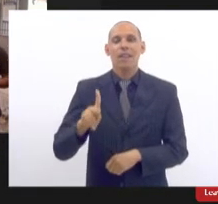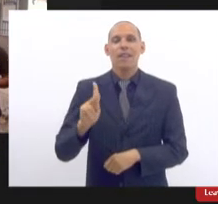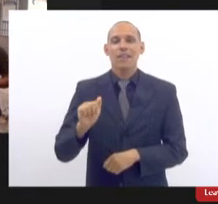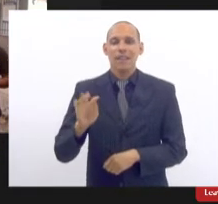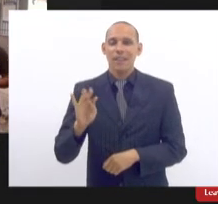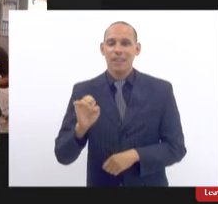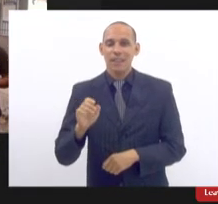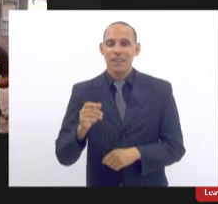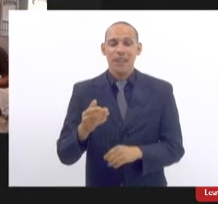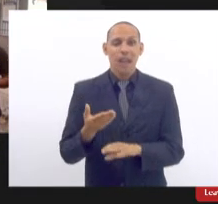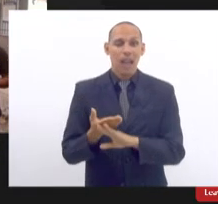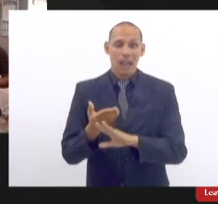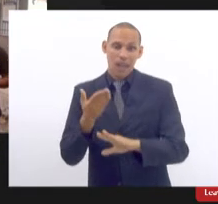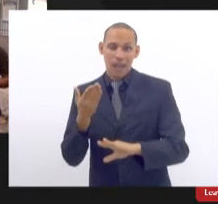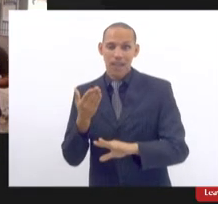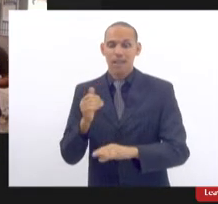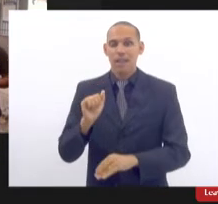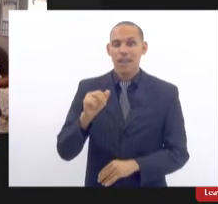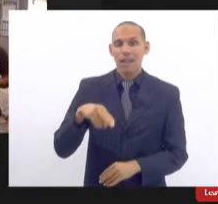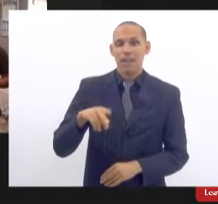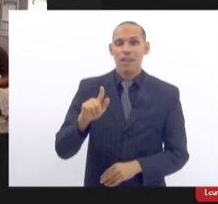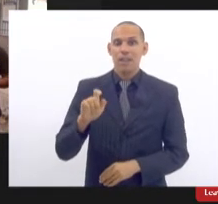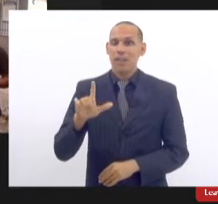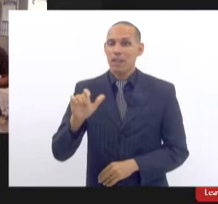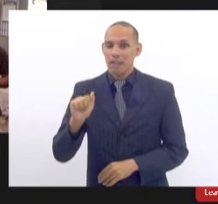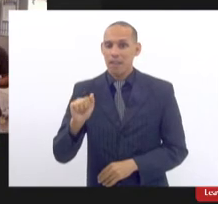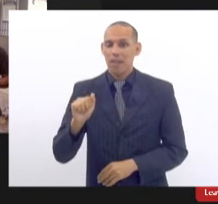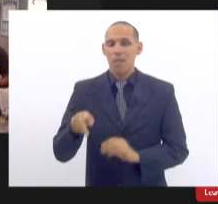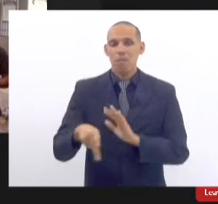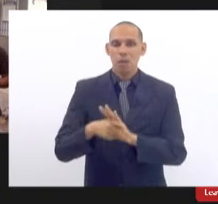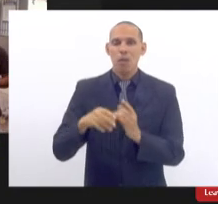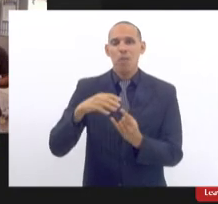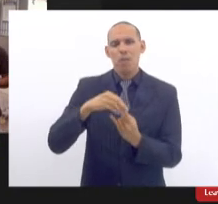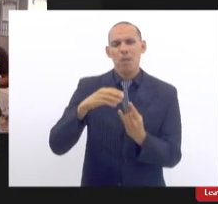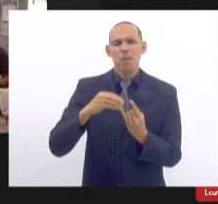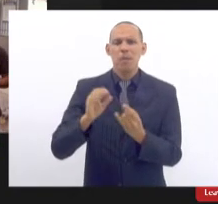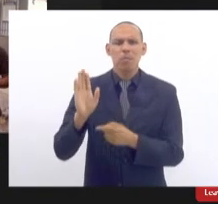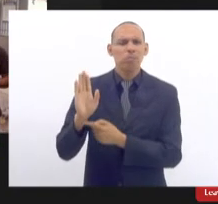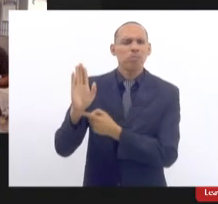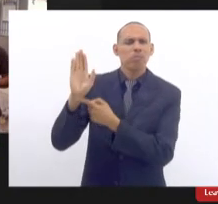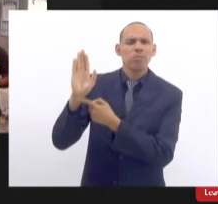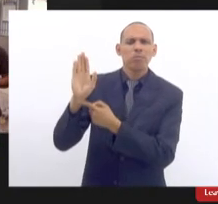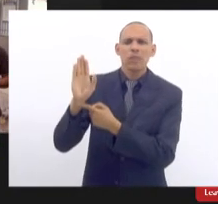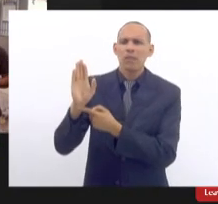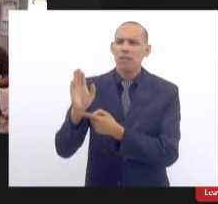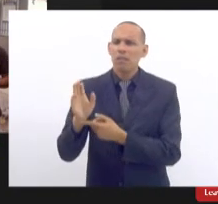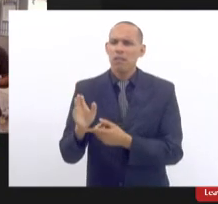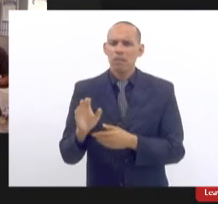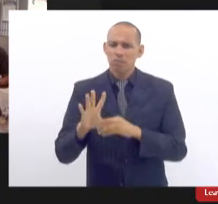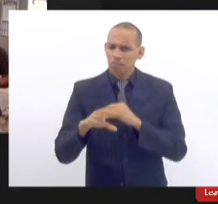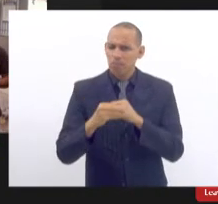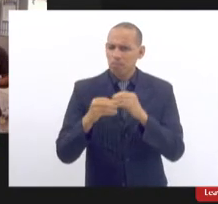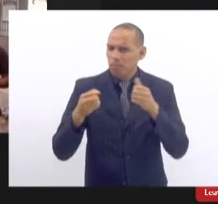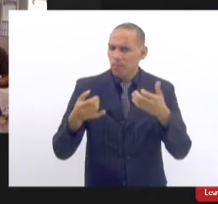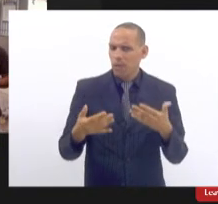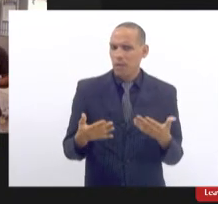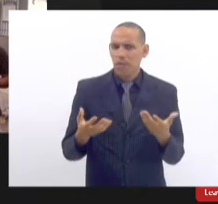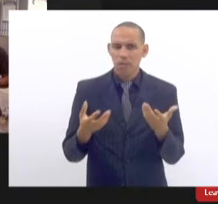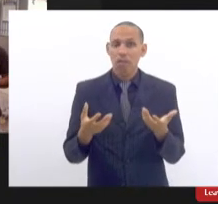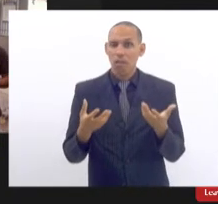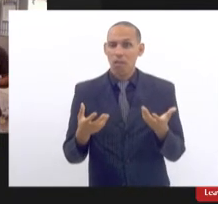a Ângela Fausta doutora Ângela da Fiocruz levantou a mão imaginei que quisesse fazer algum comentário